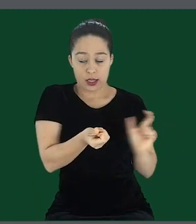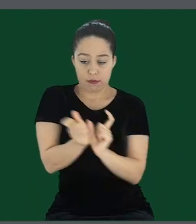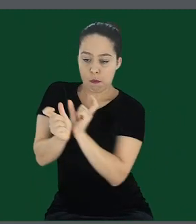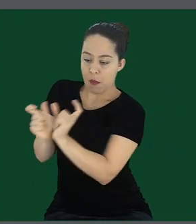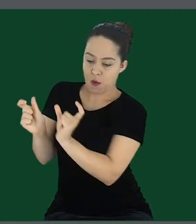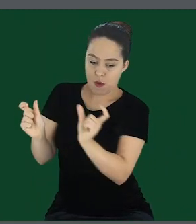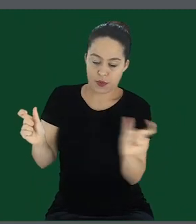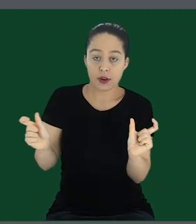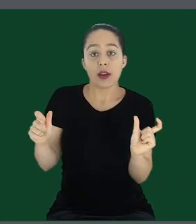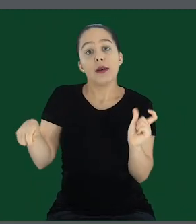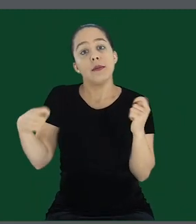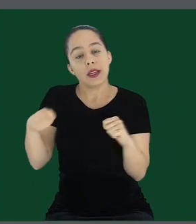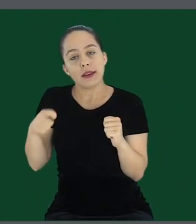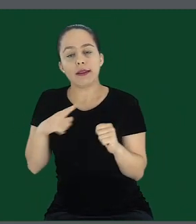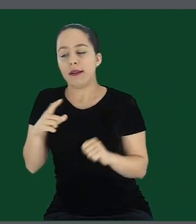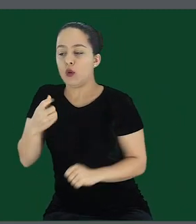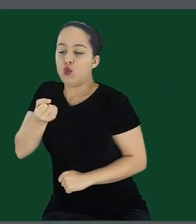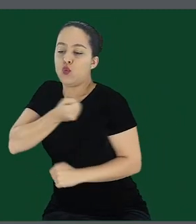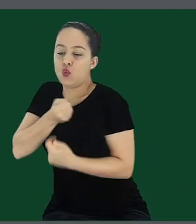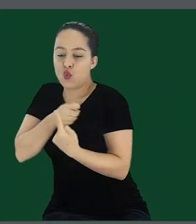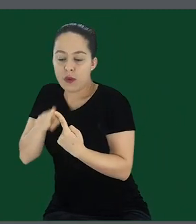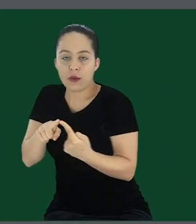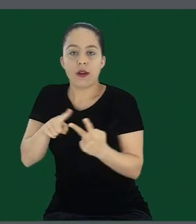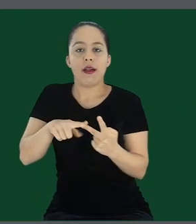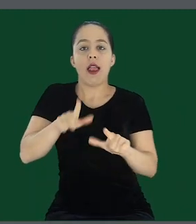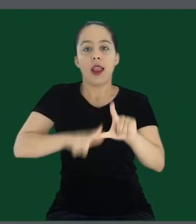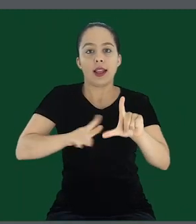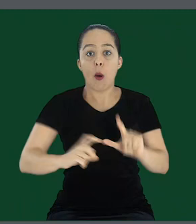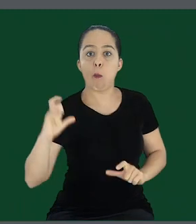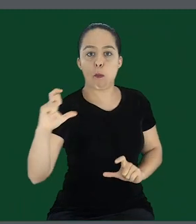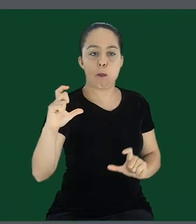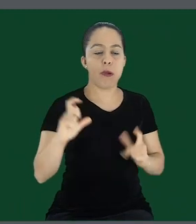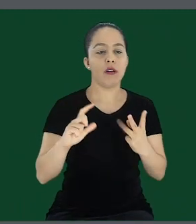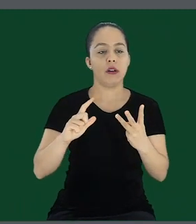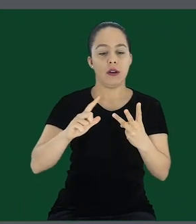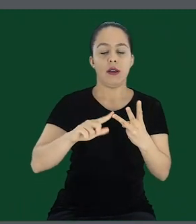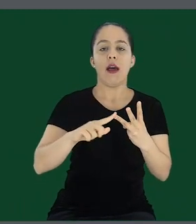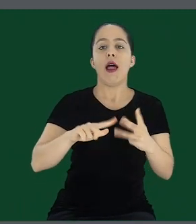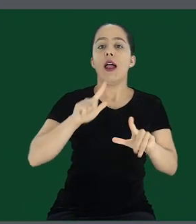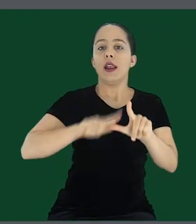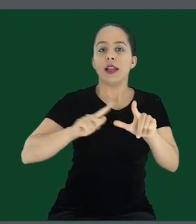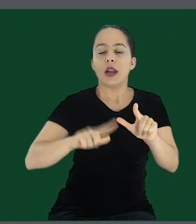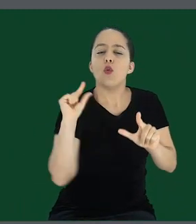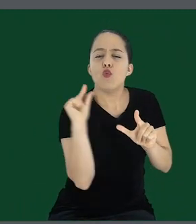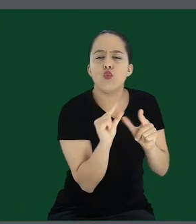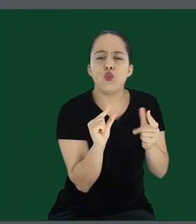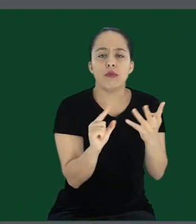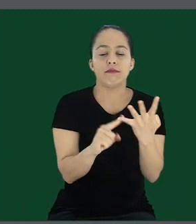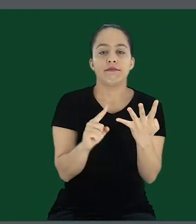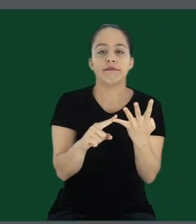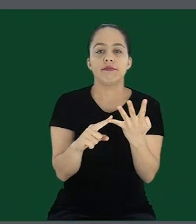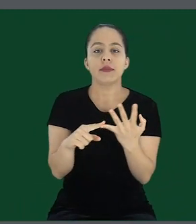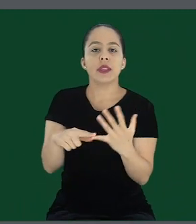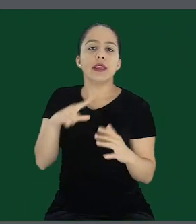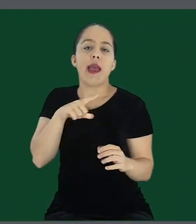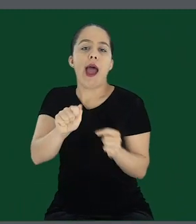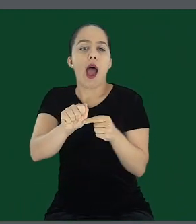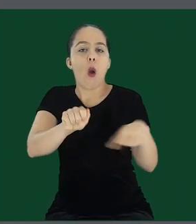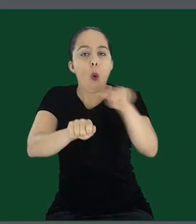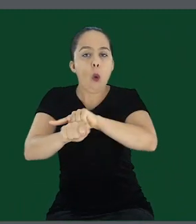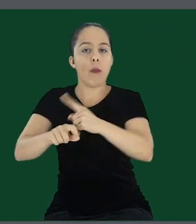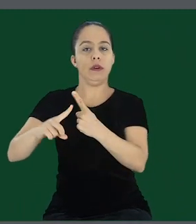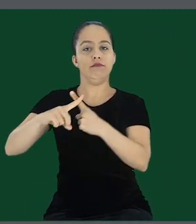caracteres e combinar entre números, letras maiúsculas e letras minúsculas e